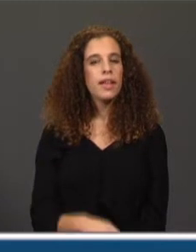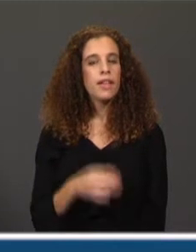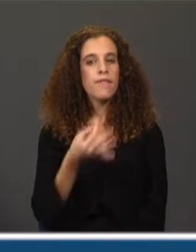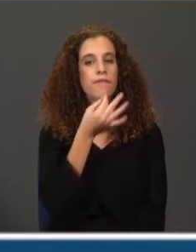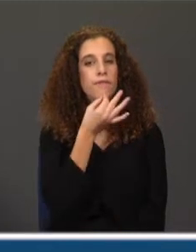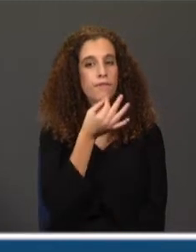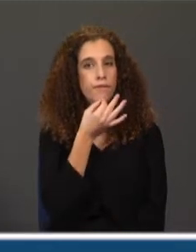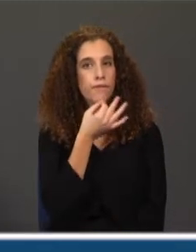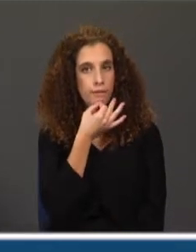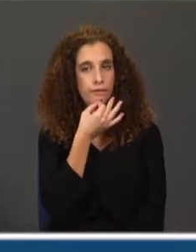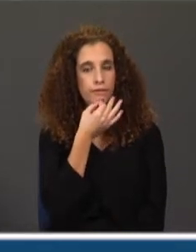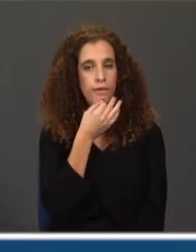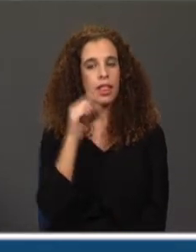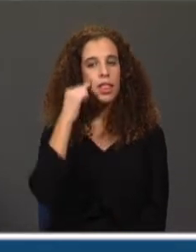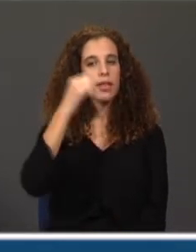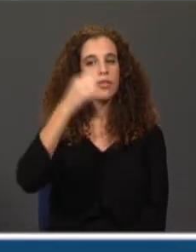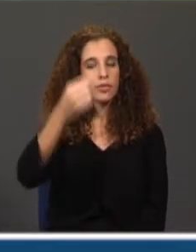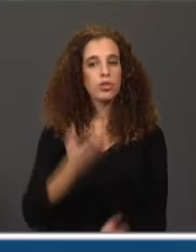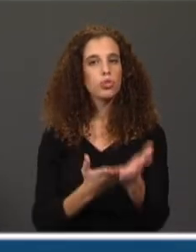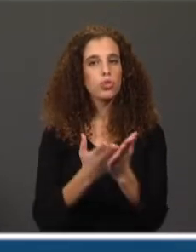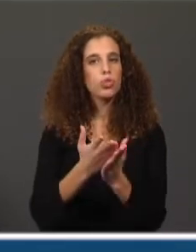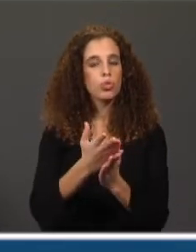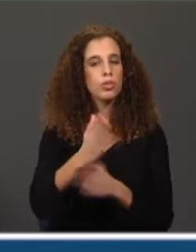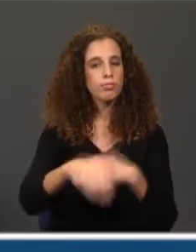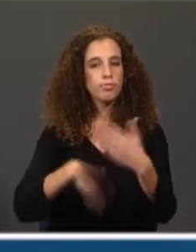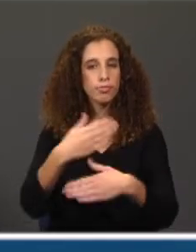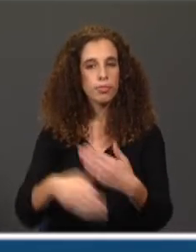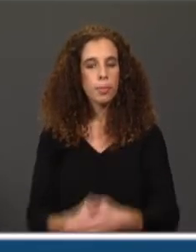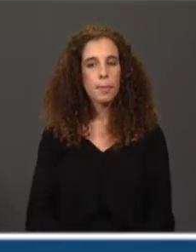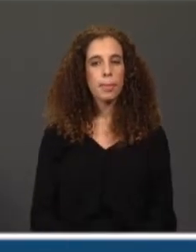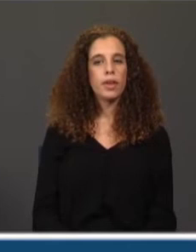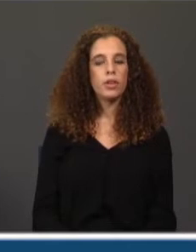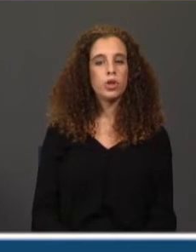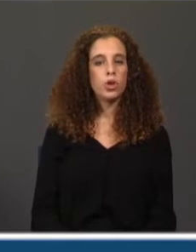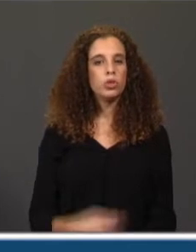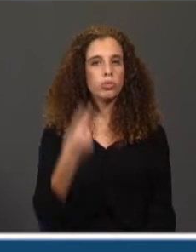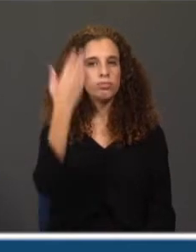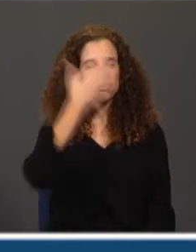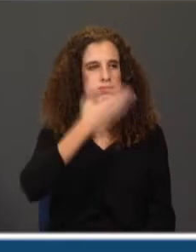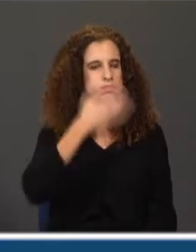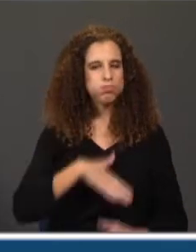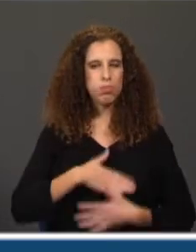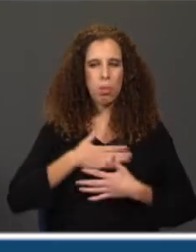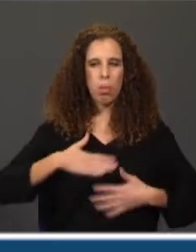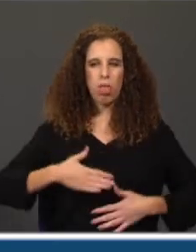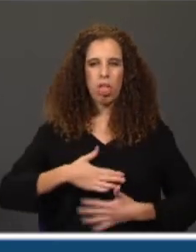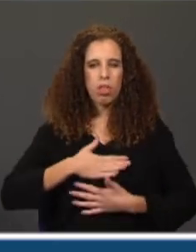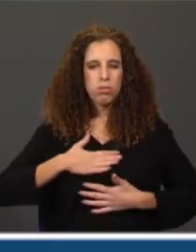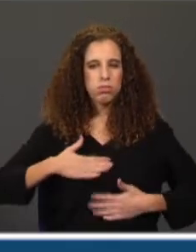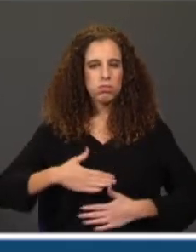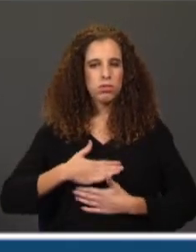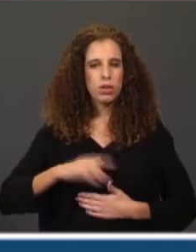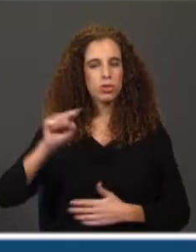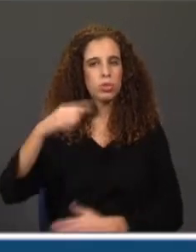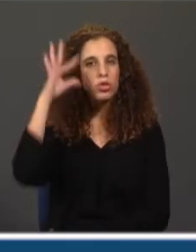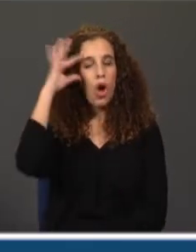cronologicamente, à medida que se vai desenrolando. E vai, portanto, nos dois primeiros dias enjoava e depois, que ia ficando em